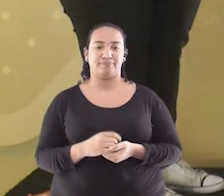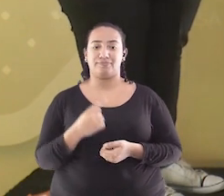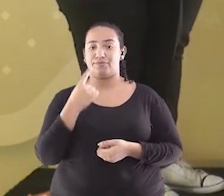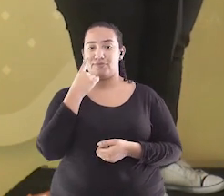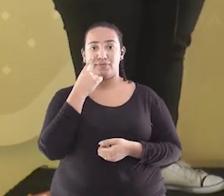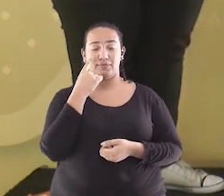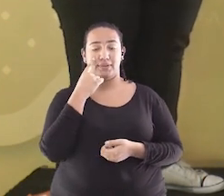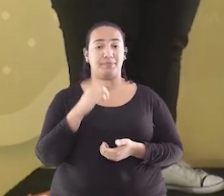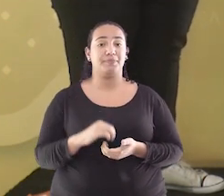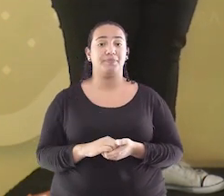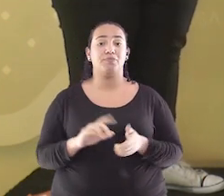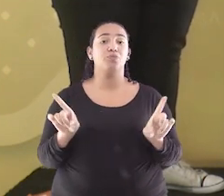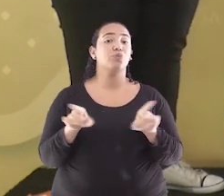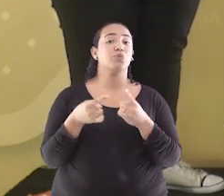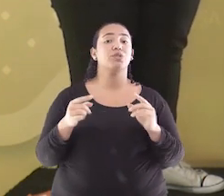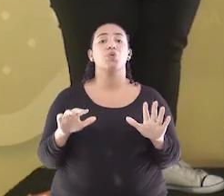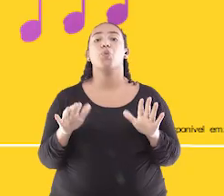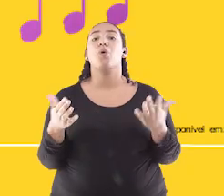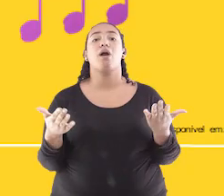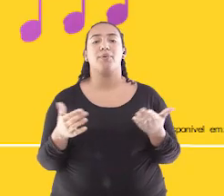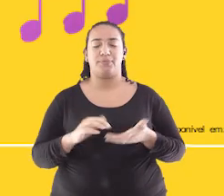Fabrício, qual é a música de número 10?